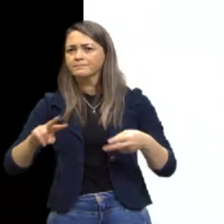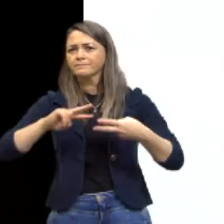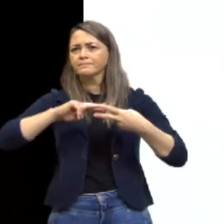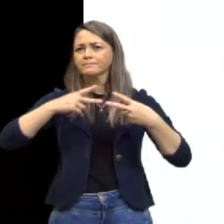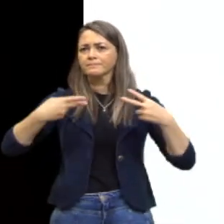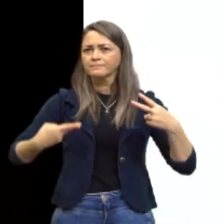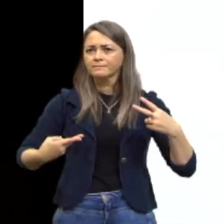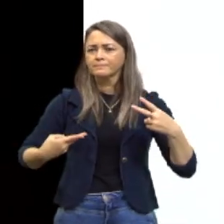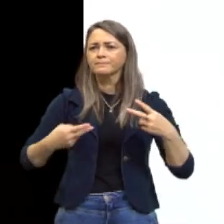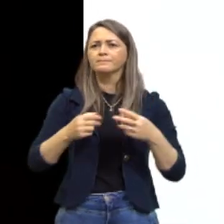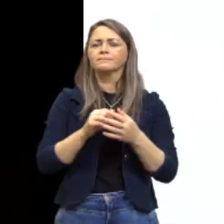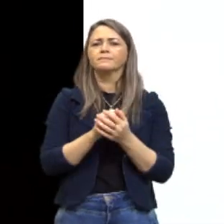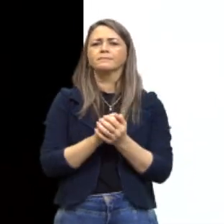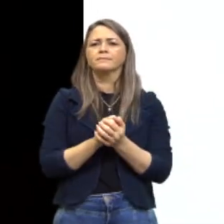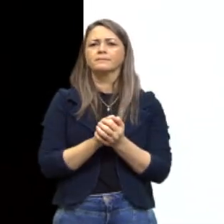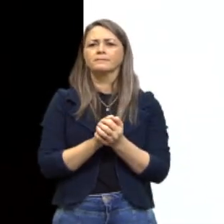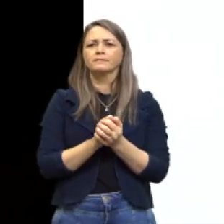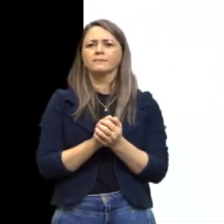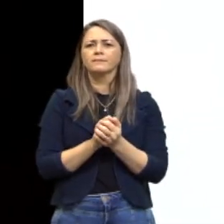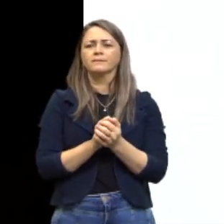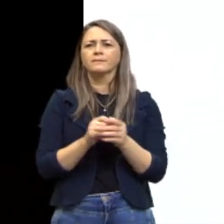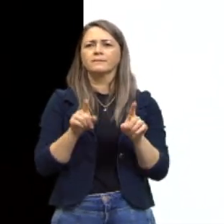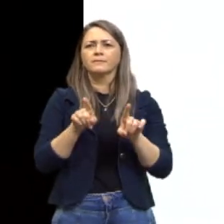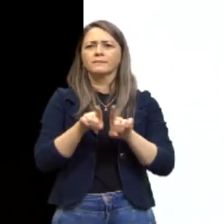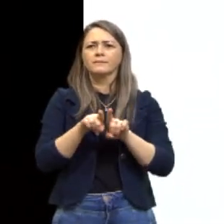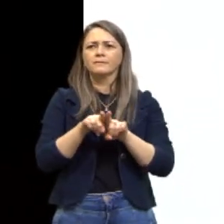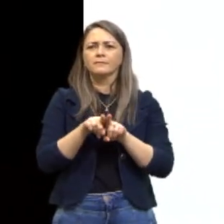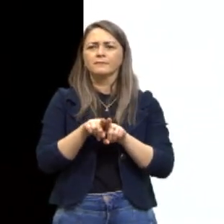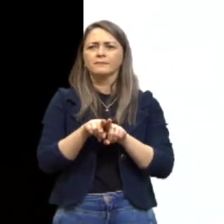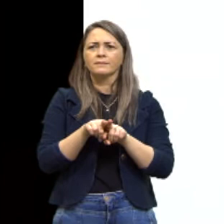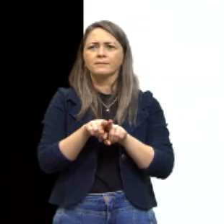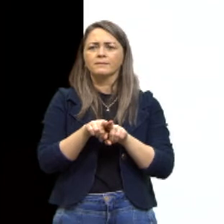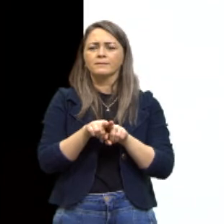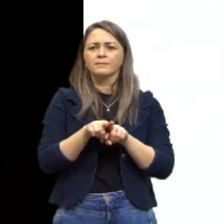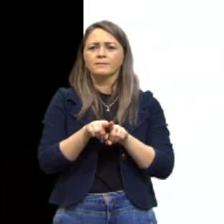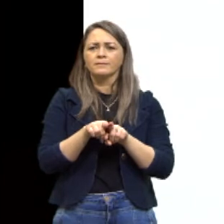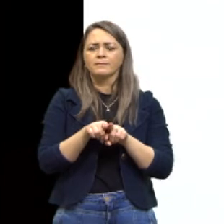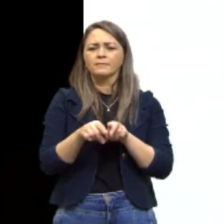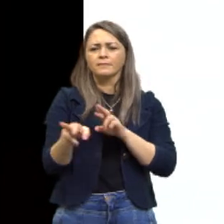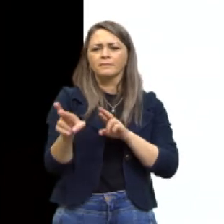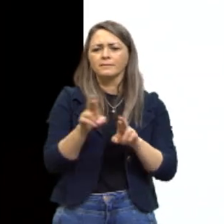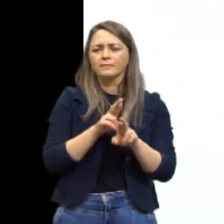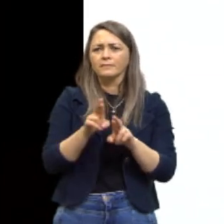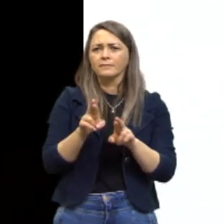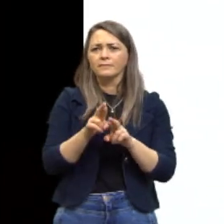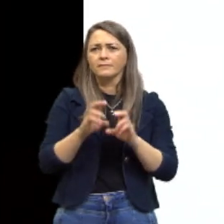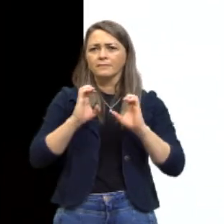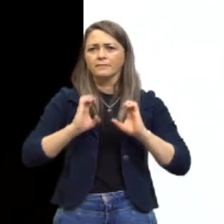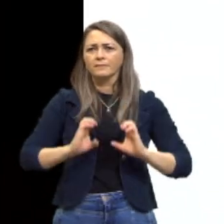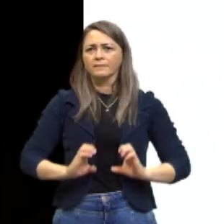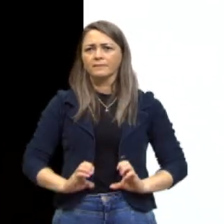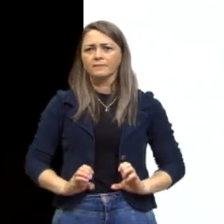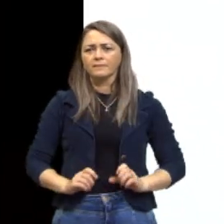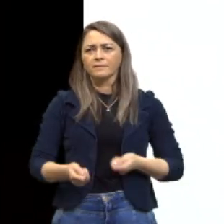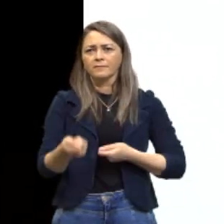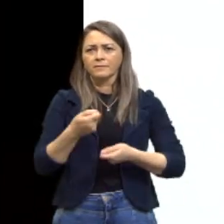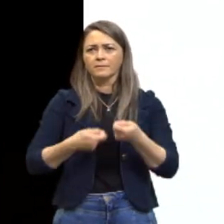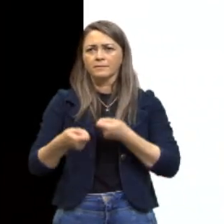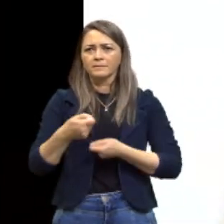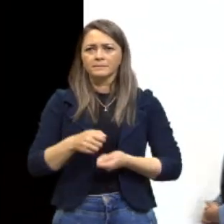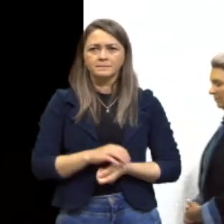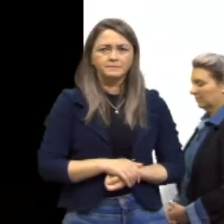E também no que diz respeito a questões éticas e econômicas.